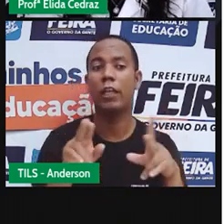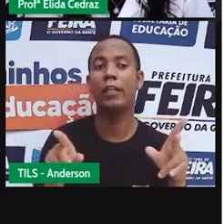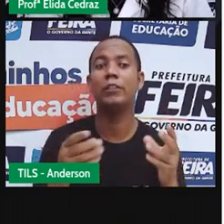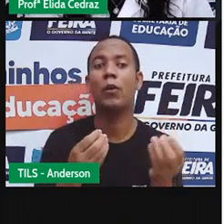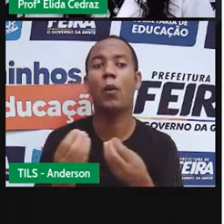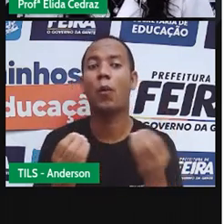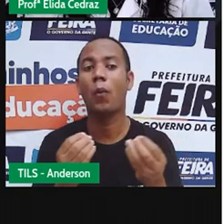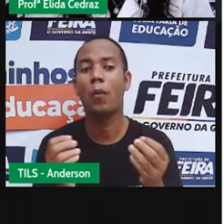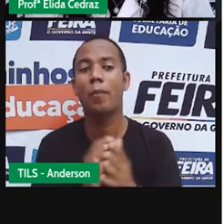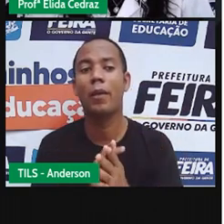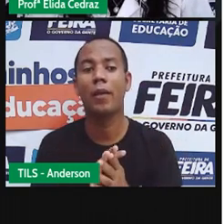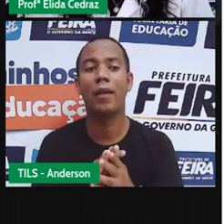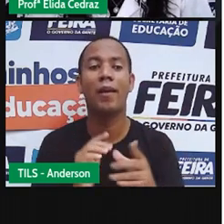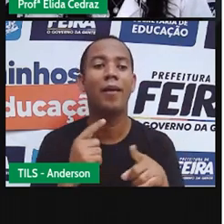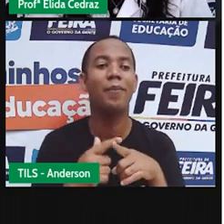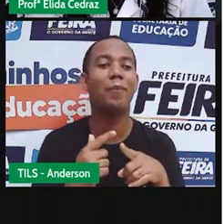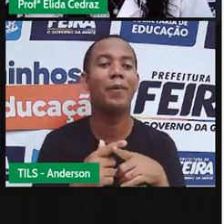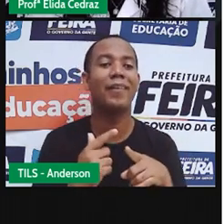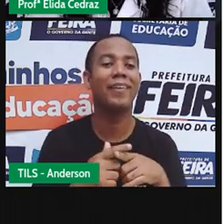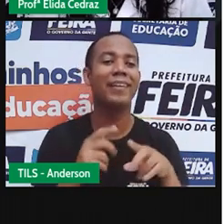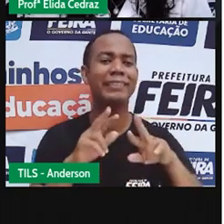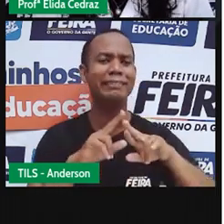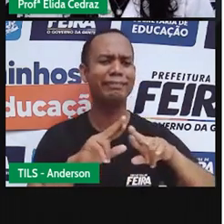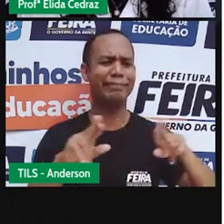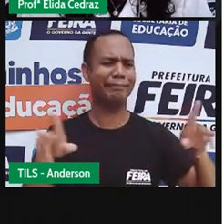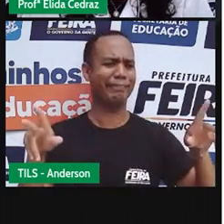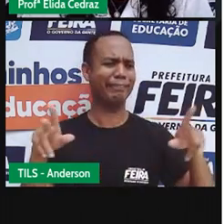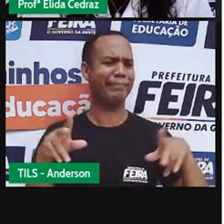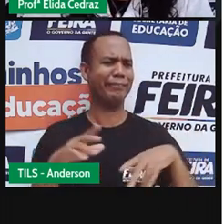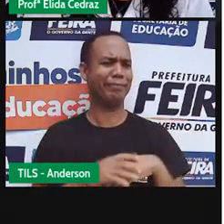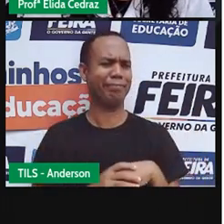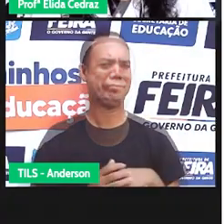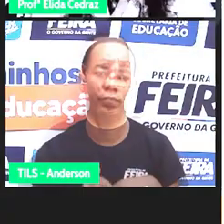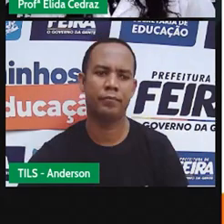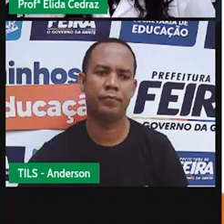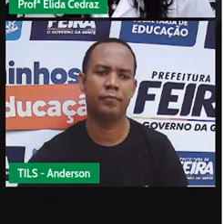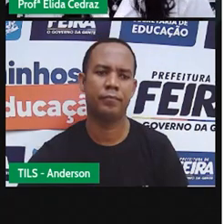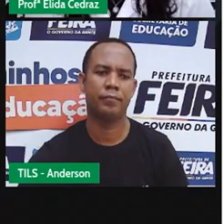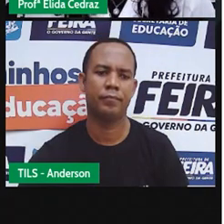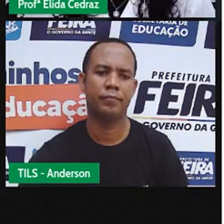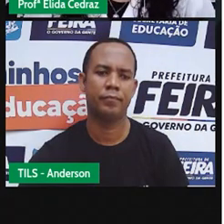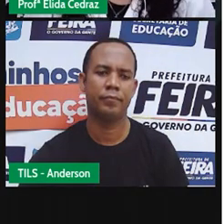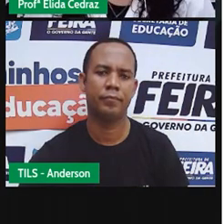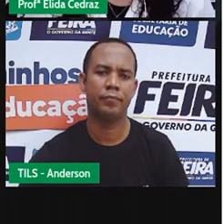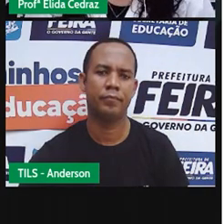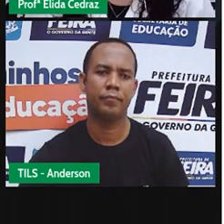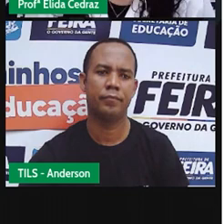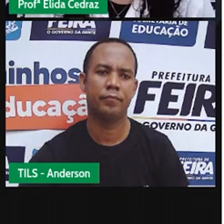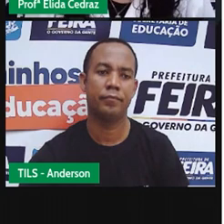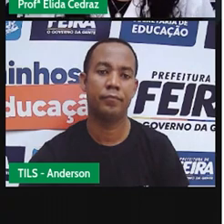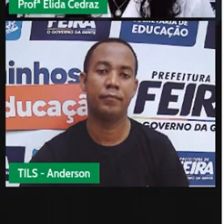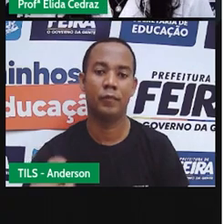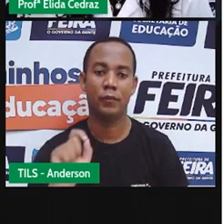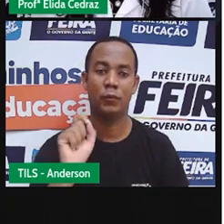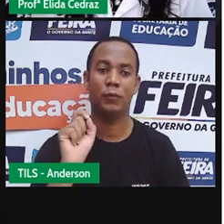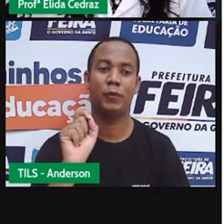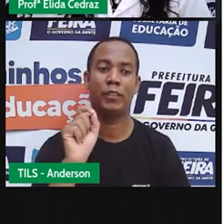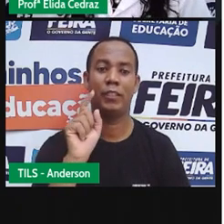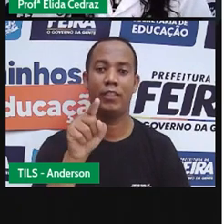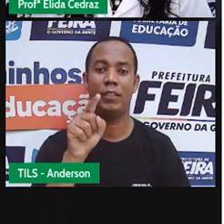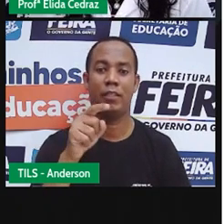aí, por que foi que eles ficaram daquele jeito? Vamos ver? Quando for pegar